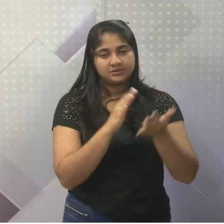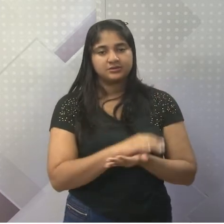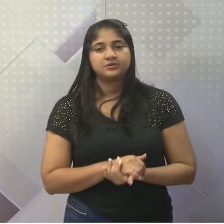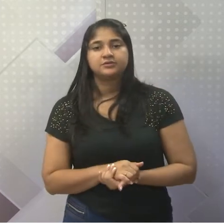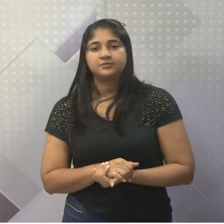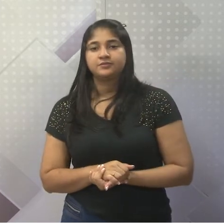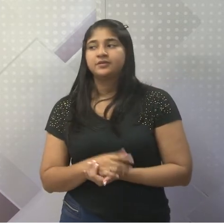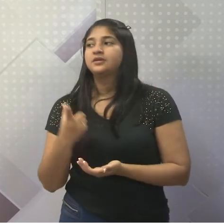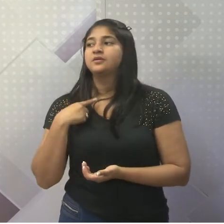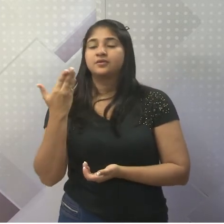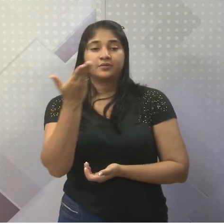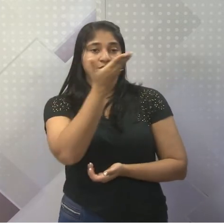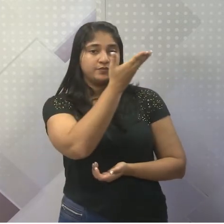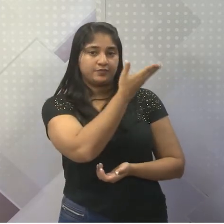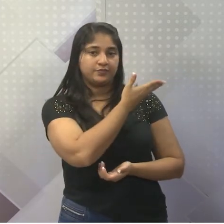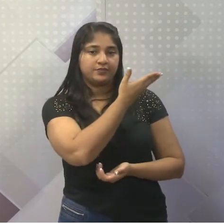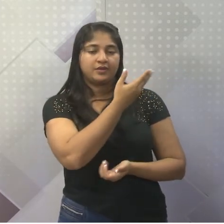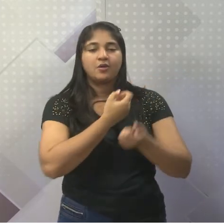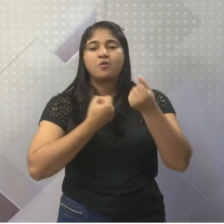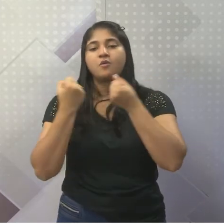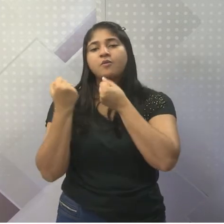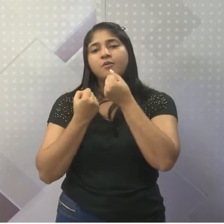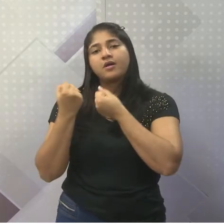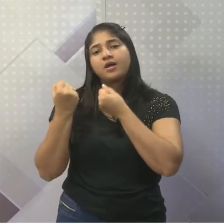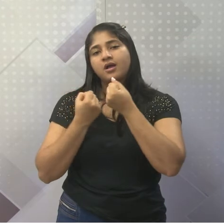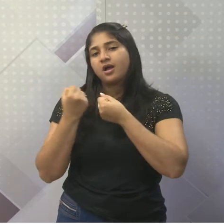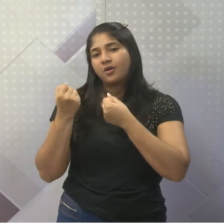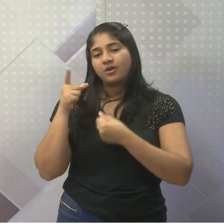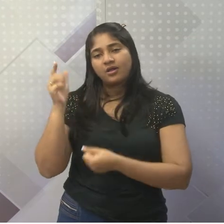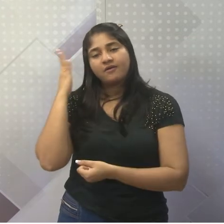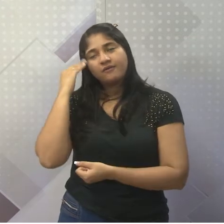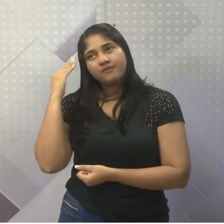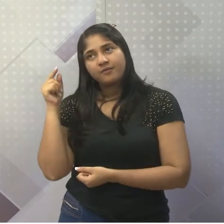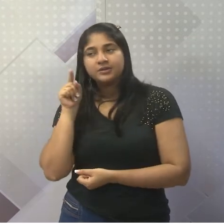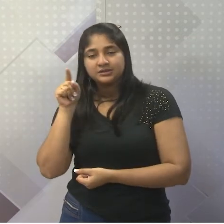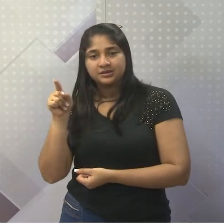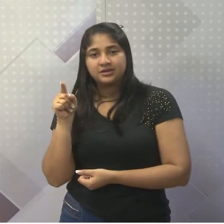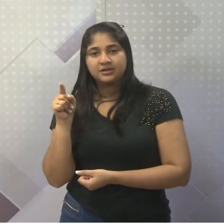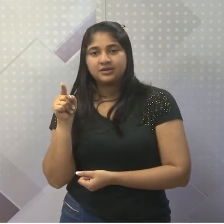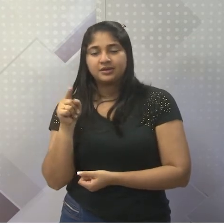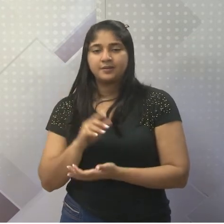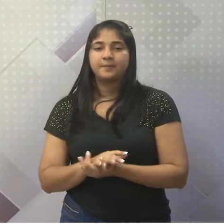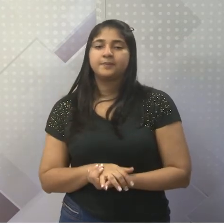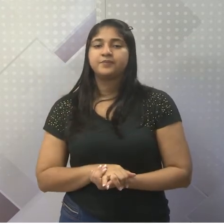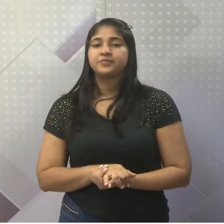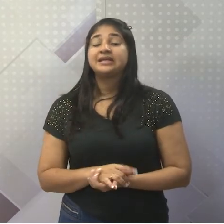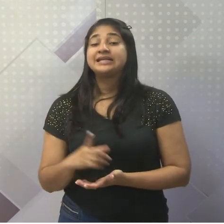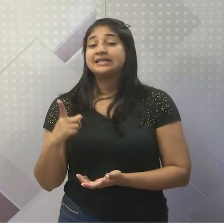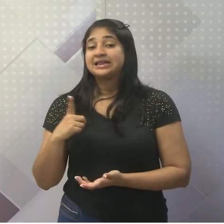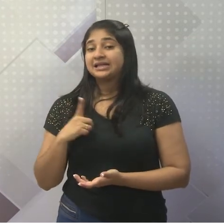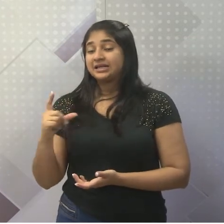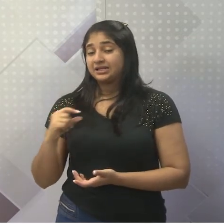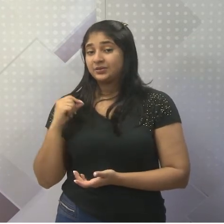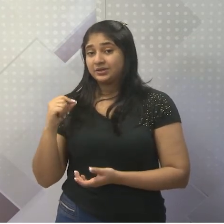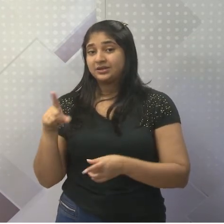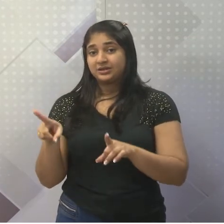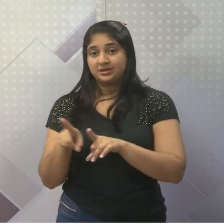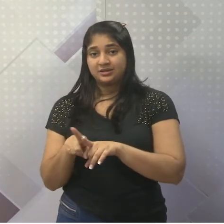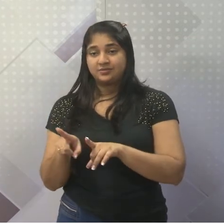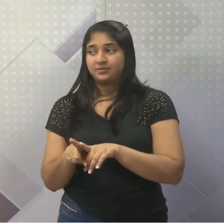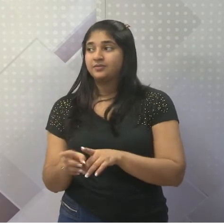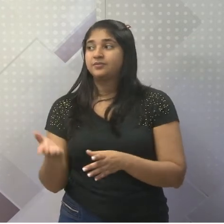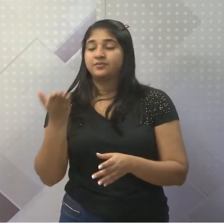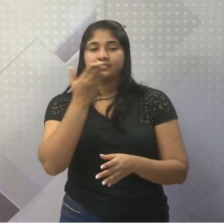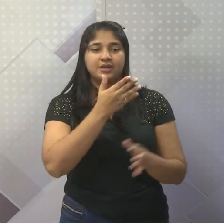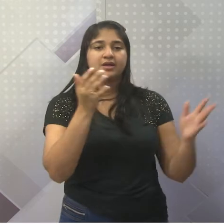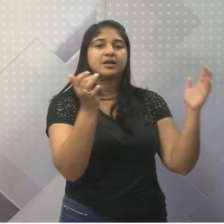Motors, que é uma das marcas populares, que nem a Volkswagen ou a Chevrolet aqui no Brasil, e também a cena